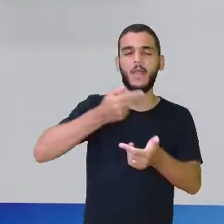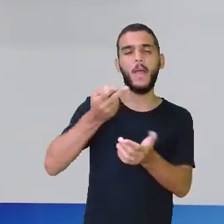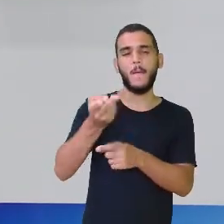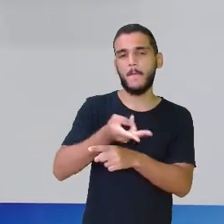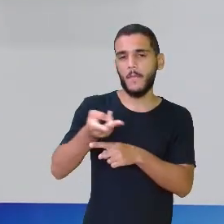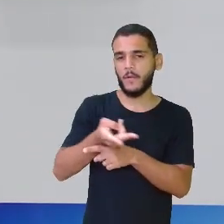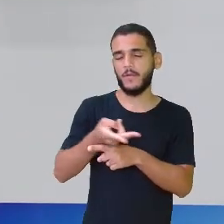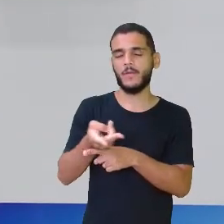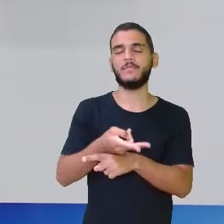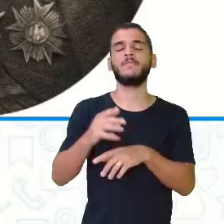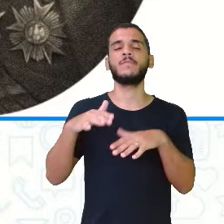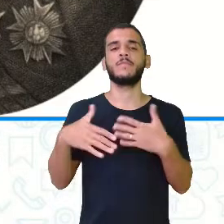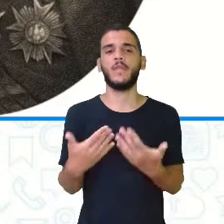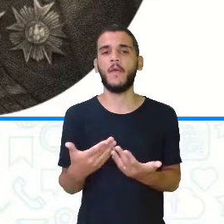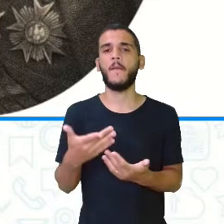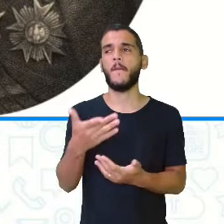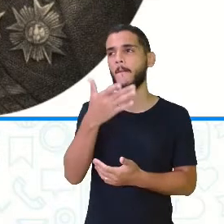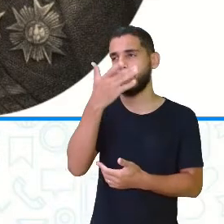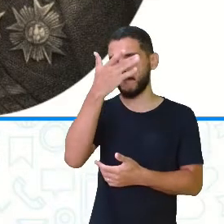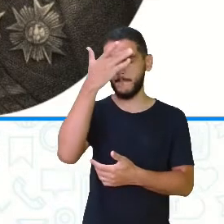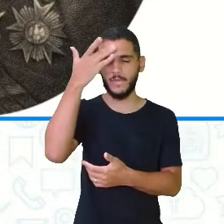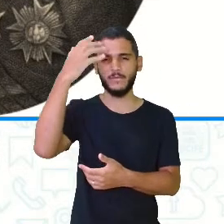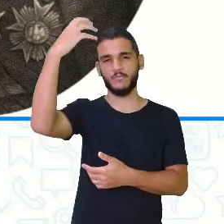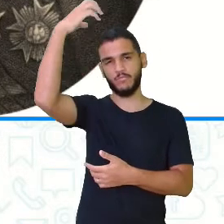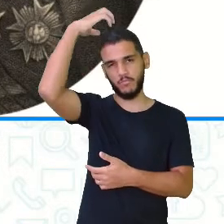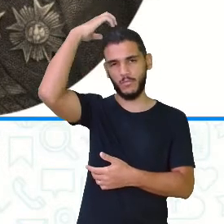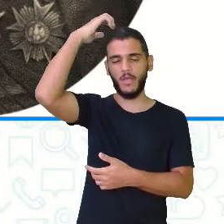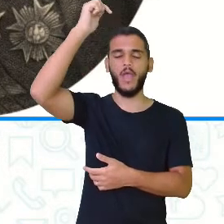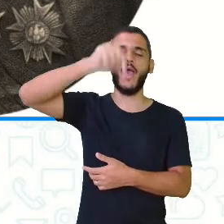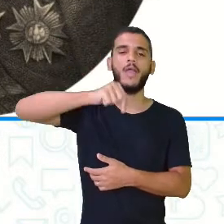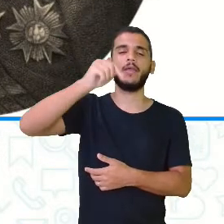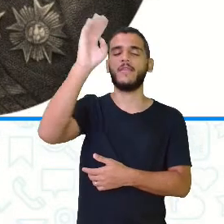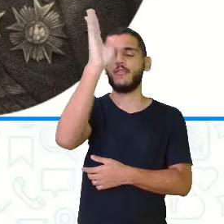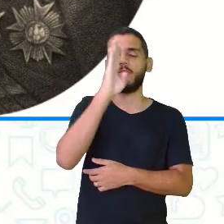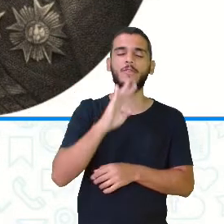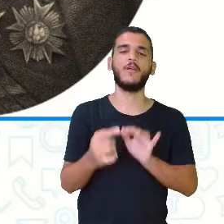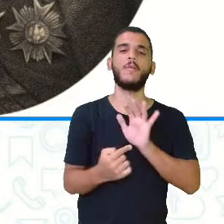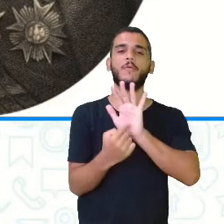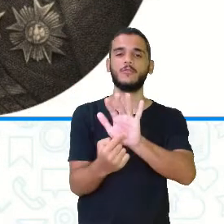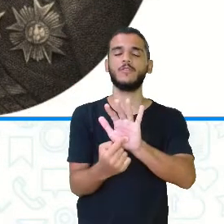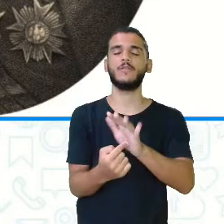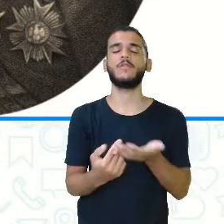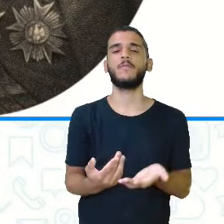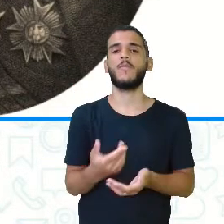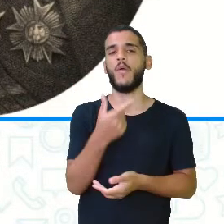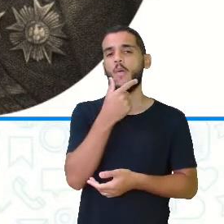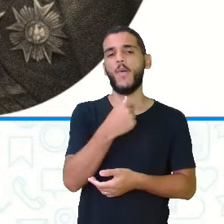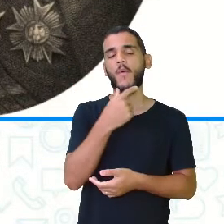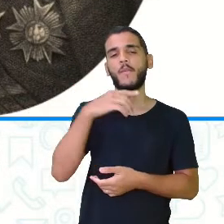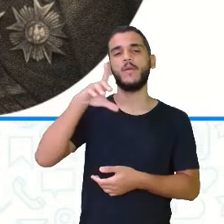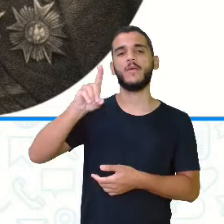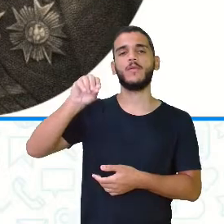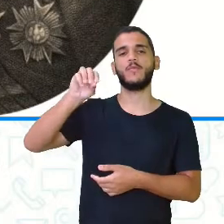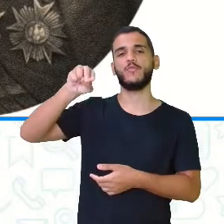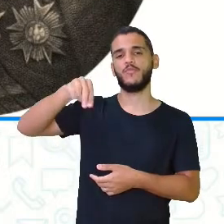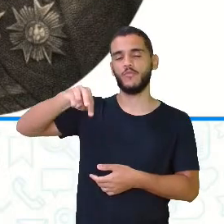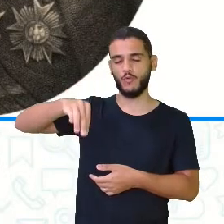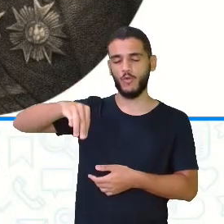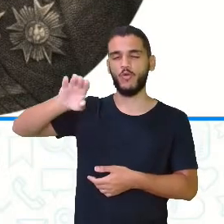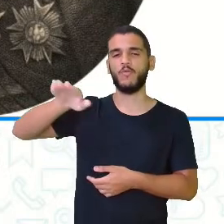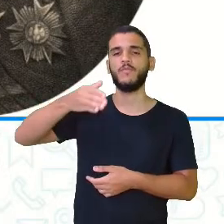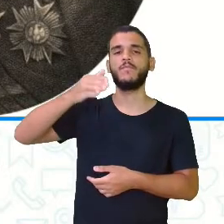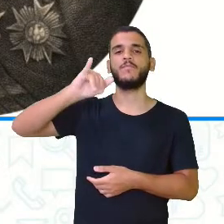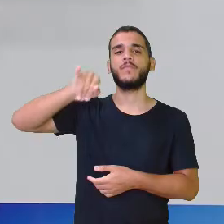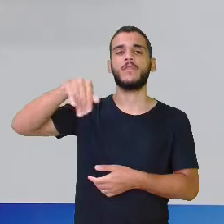E os monarcas brasileiros também, que como eu estou mostrando aí para vocês, o Dom João VI, ele começou também a atrair